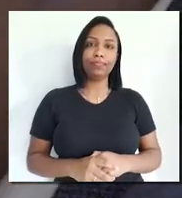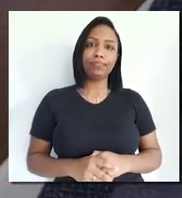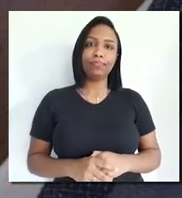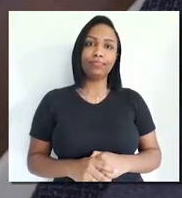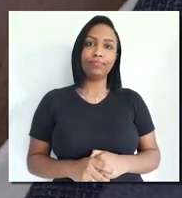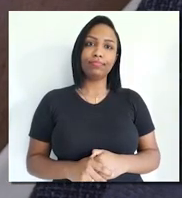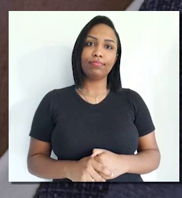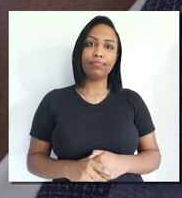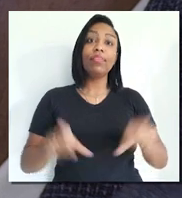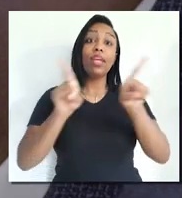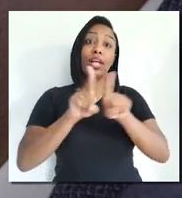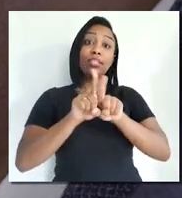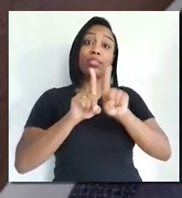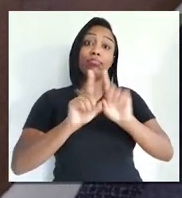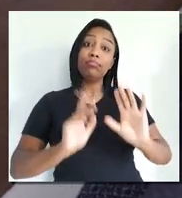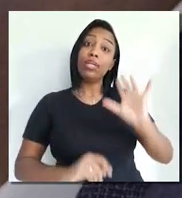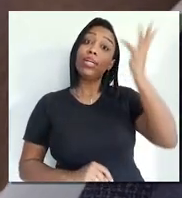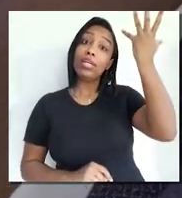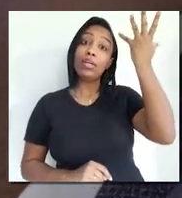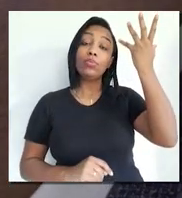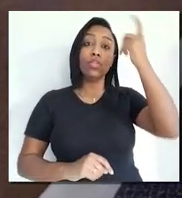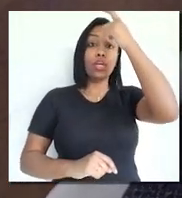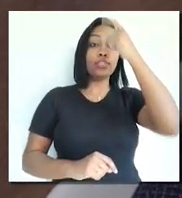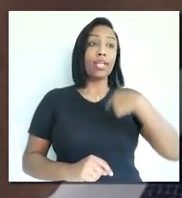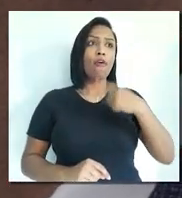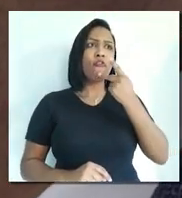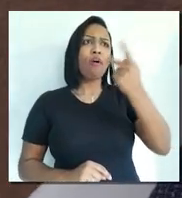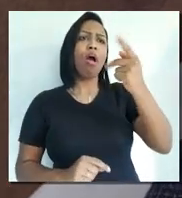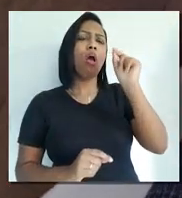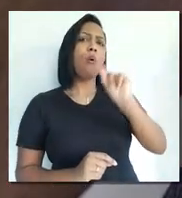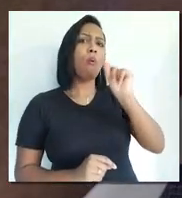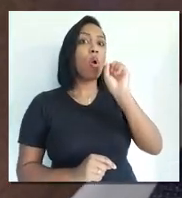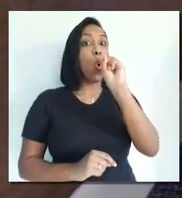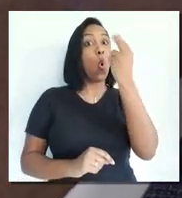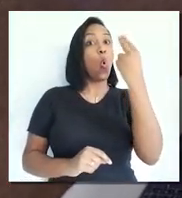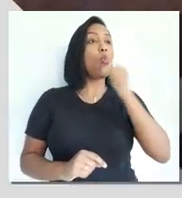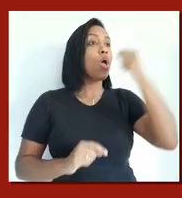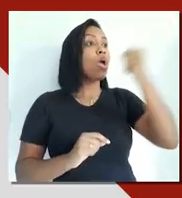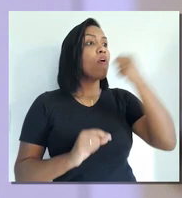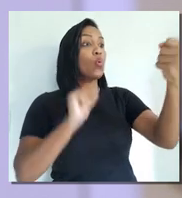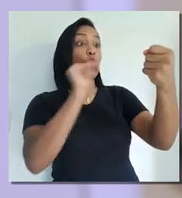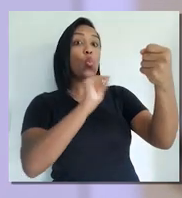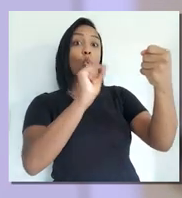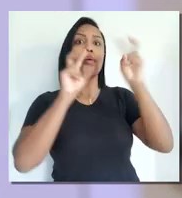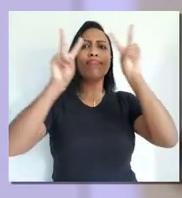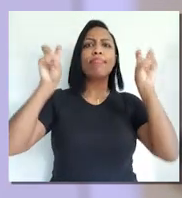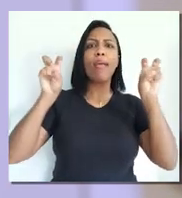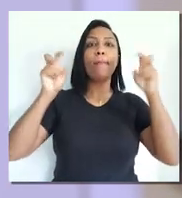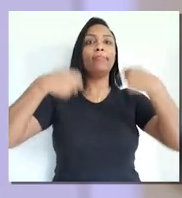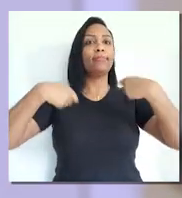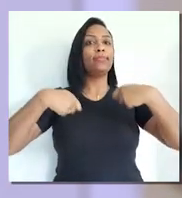por exemplo, a questão da segurança da imagem. O que você fala? O que você está dando de entrevista? Por se tratar